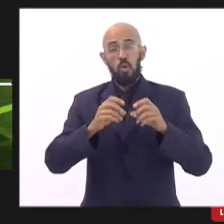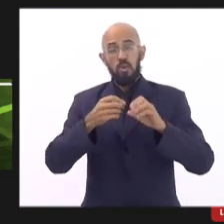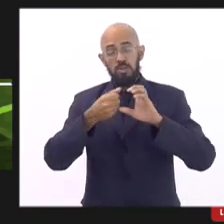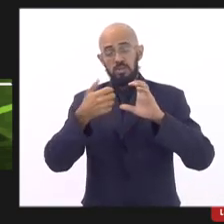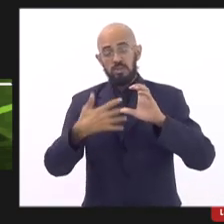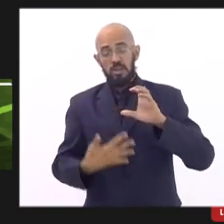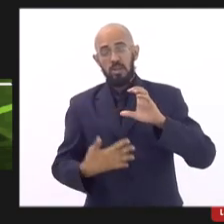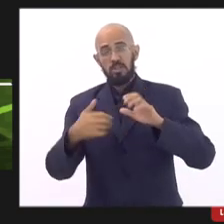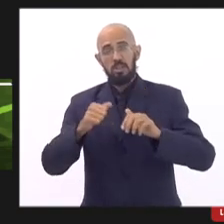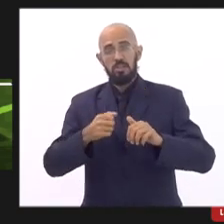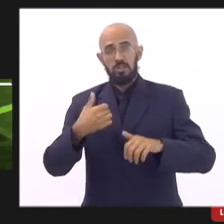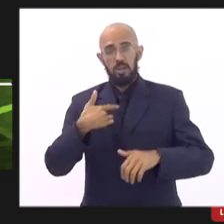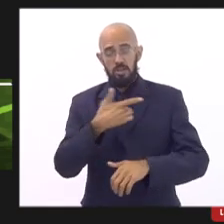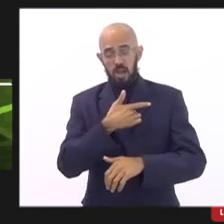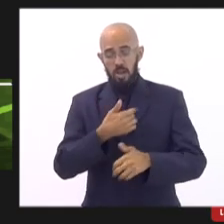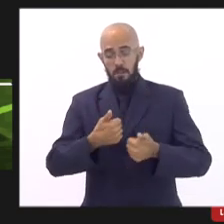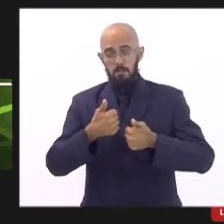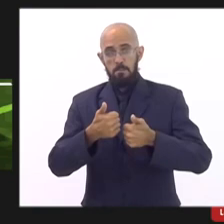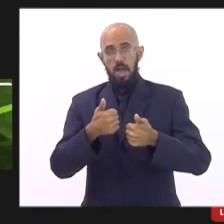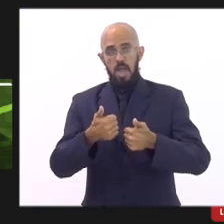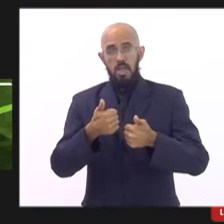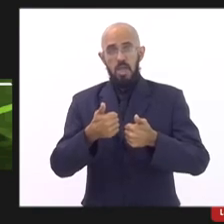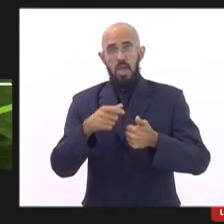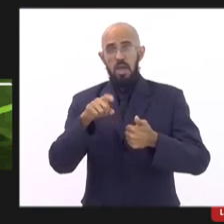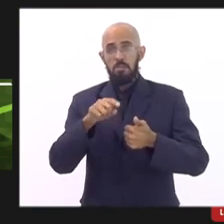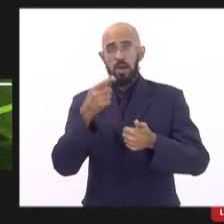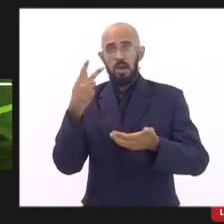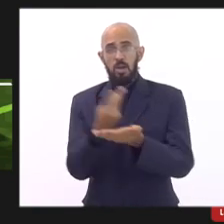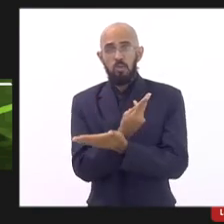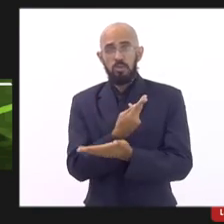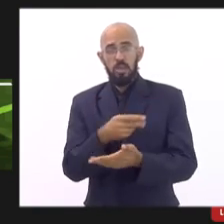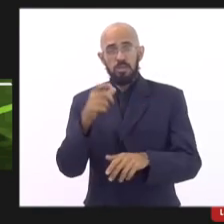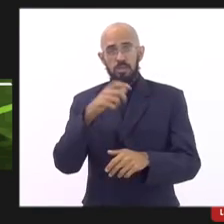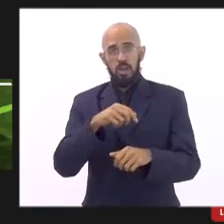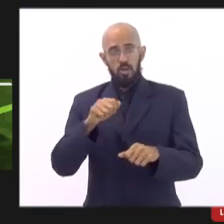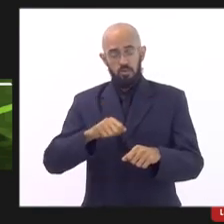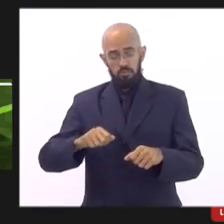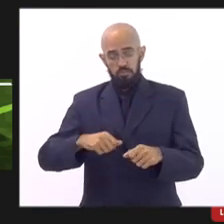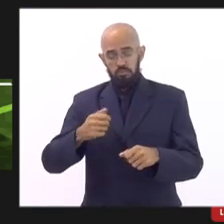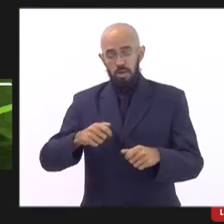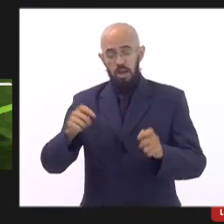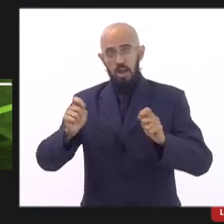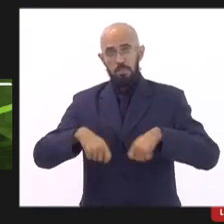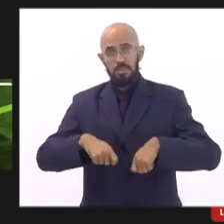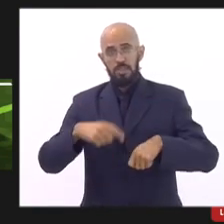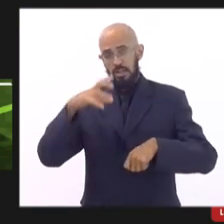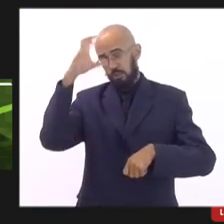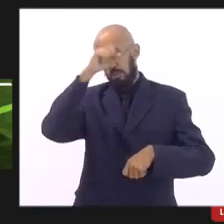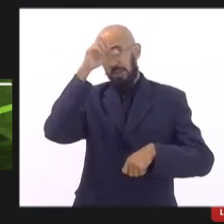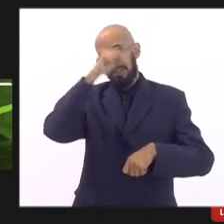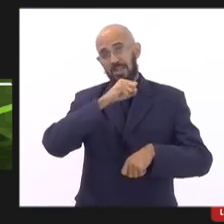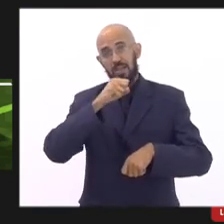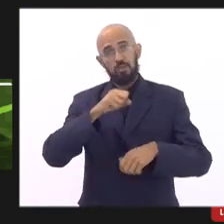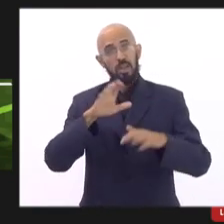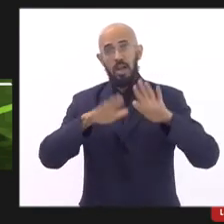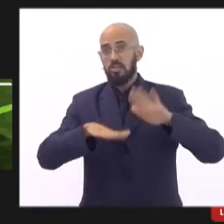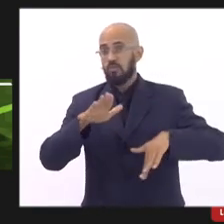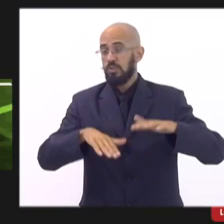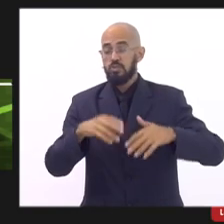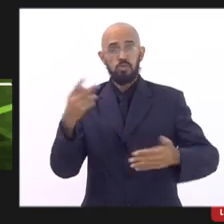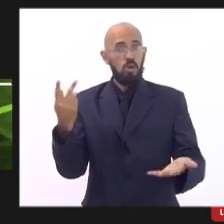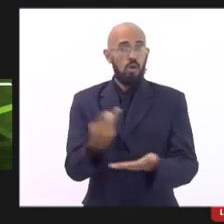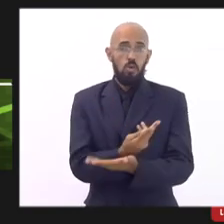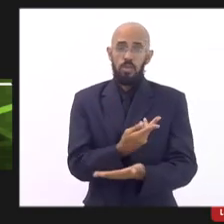amplamente para que haja condições satisfatórias para aprender o que não tem acontecido em várias